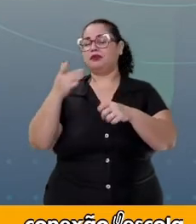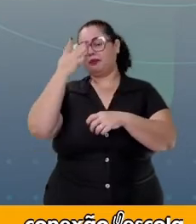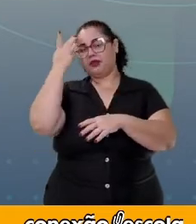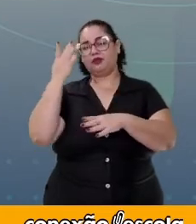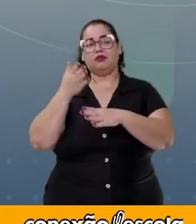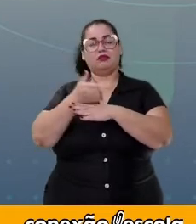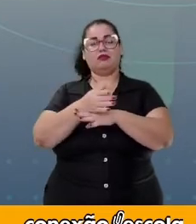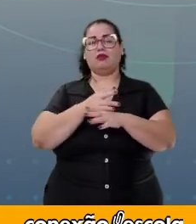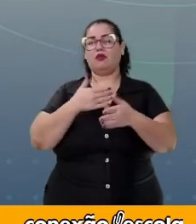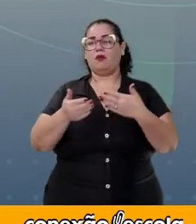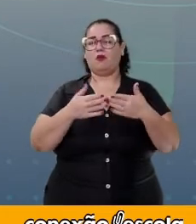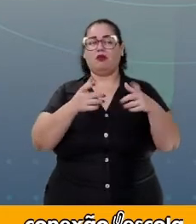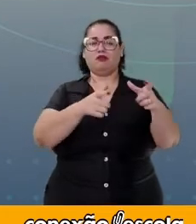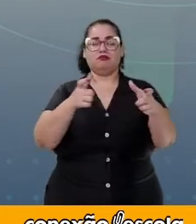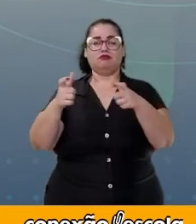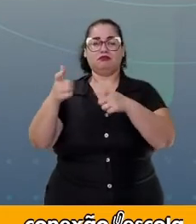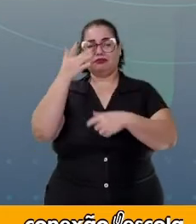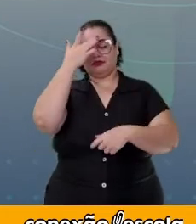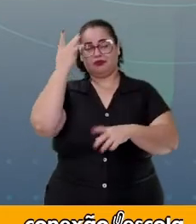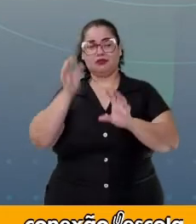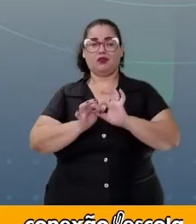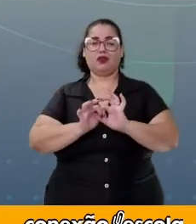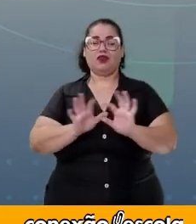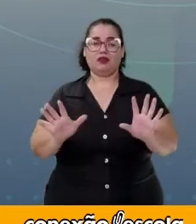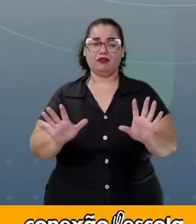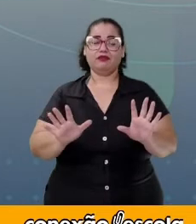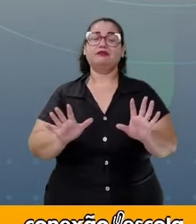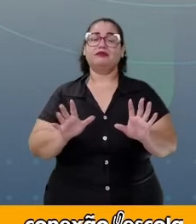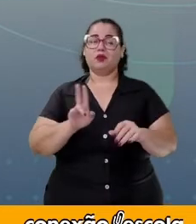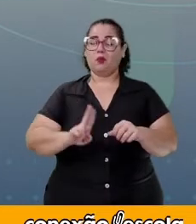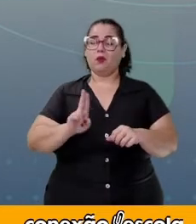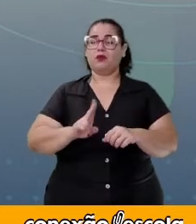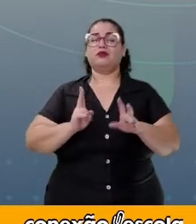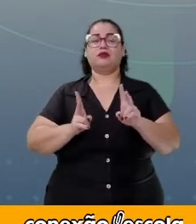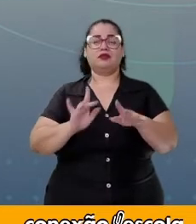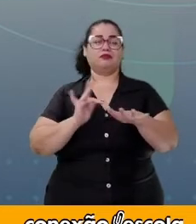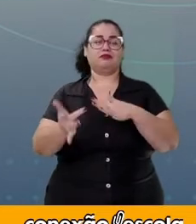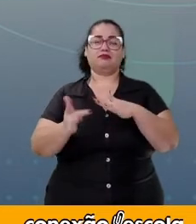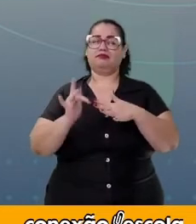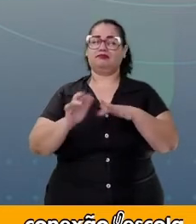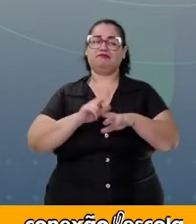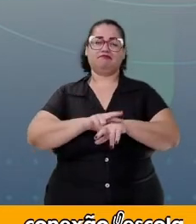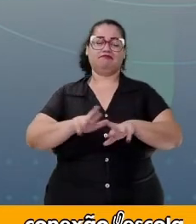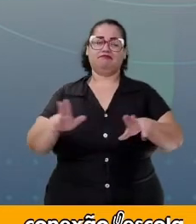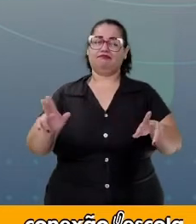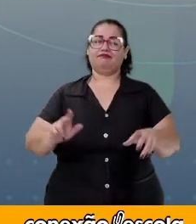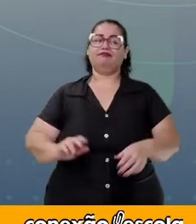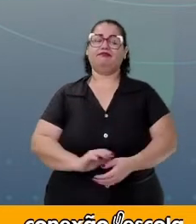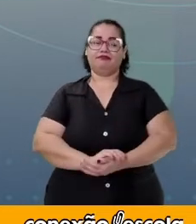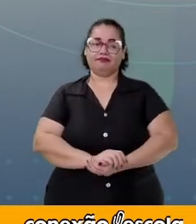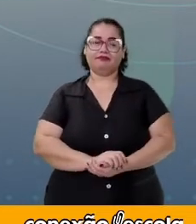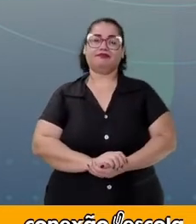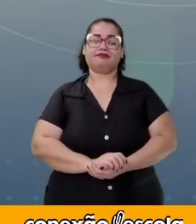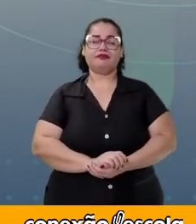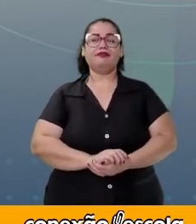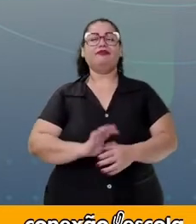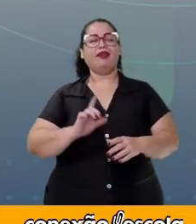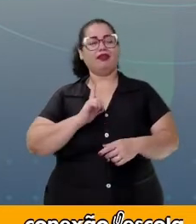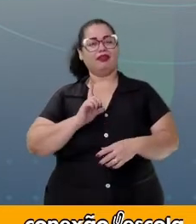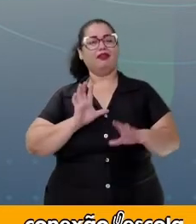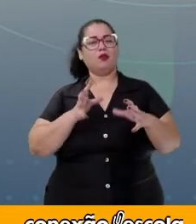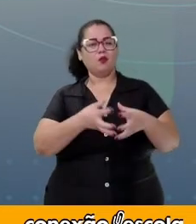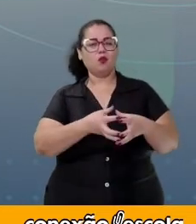acessado por qualquer pessoa que navega ali nas redes, aí na internet, né? Mas, tem um público